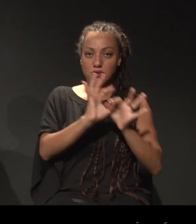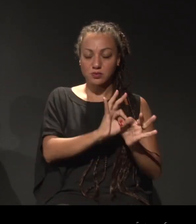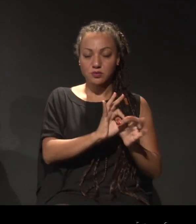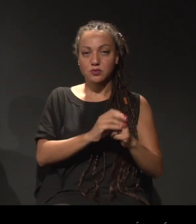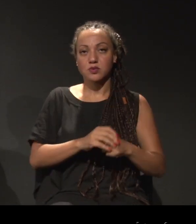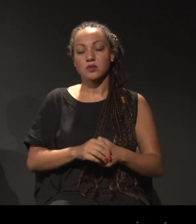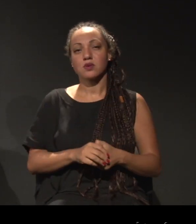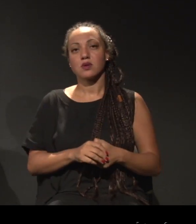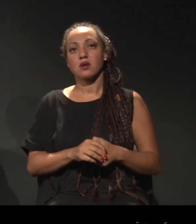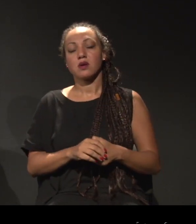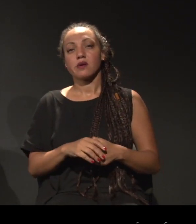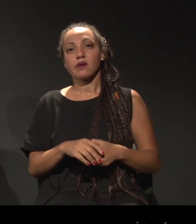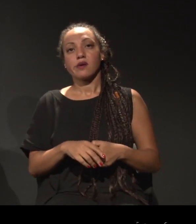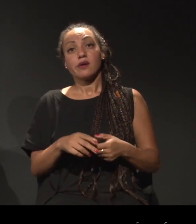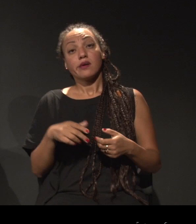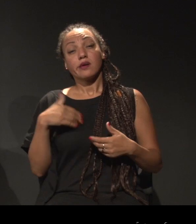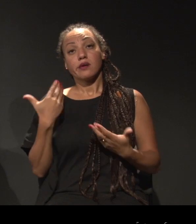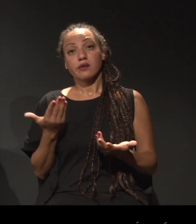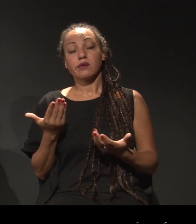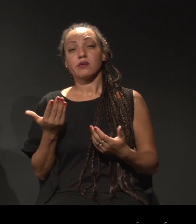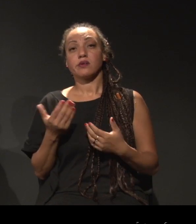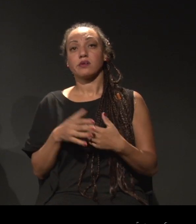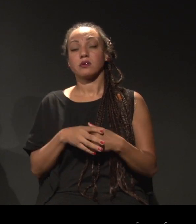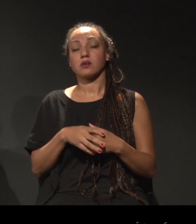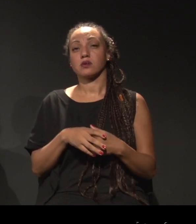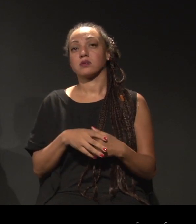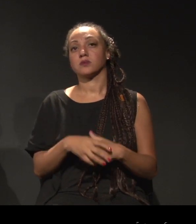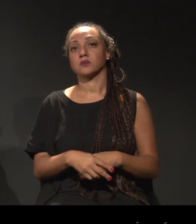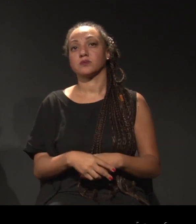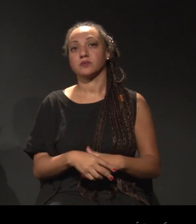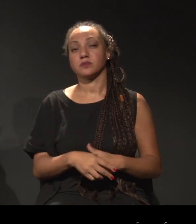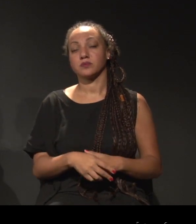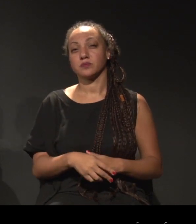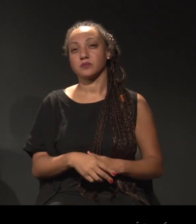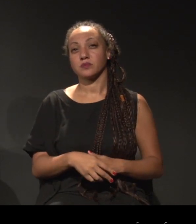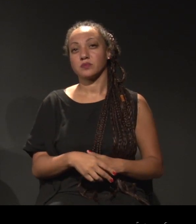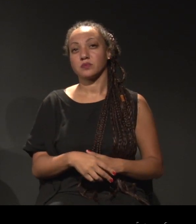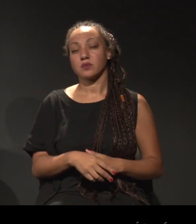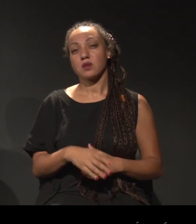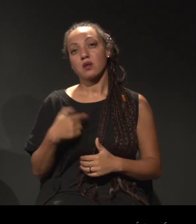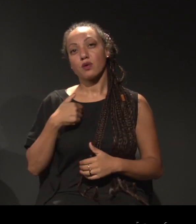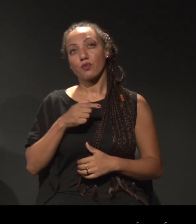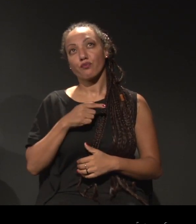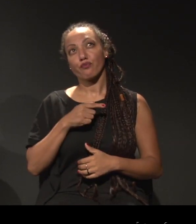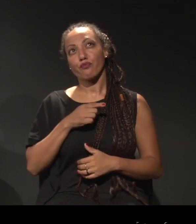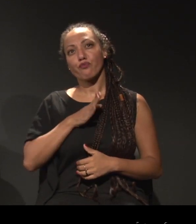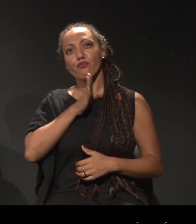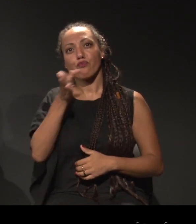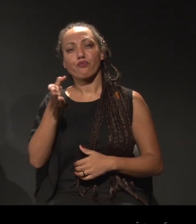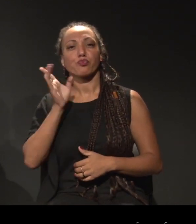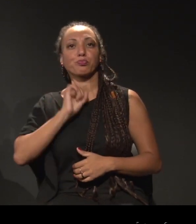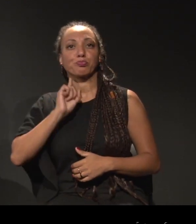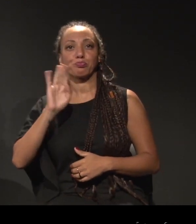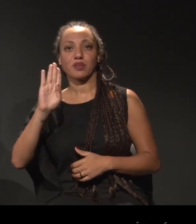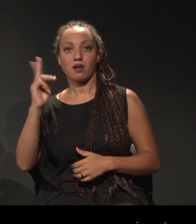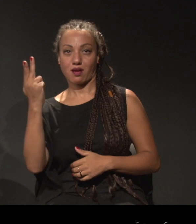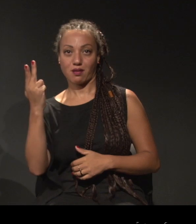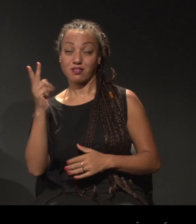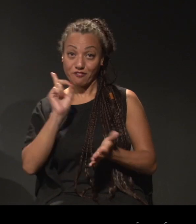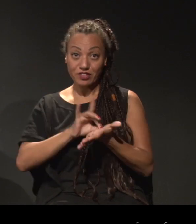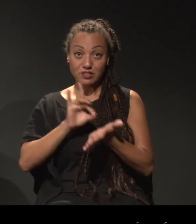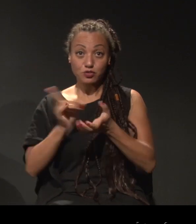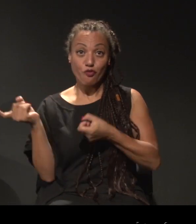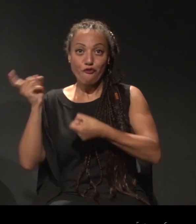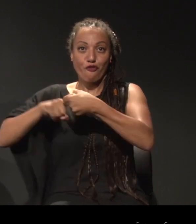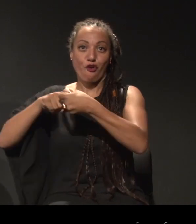eu vou e faço o quê? Eu vou para Minas Gerais, volto para Minas Gerais, porque eu já tinha